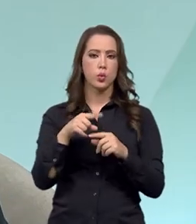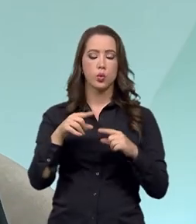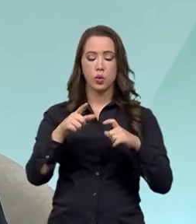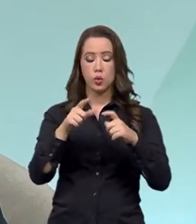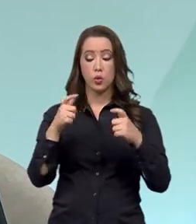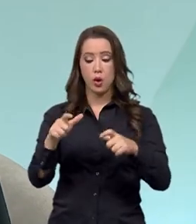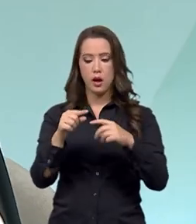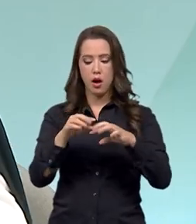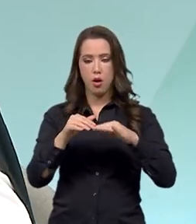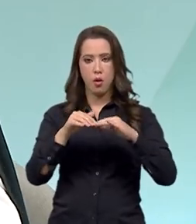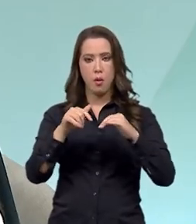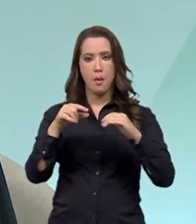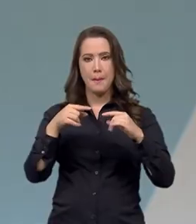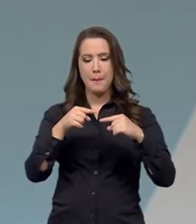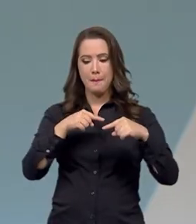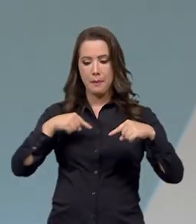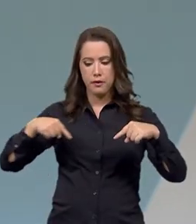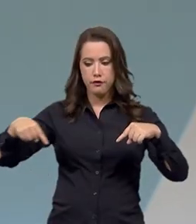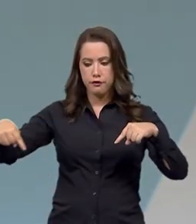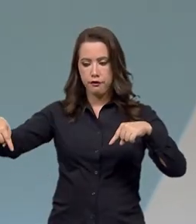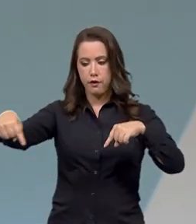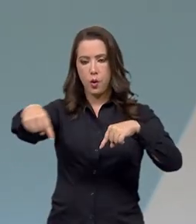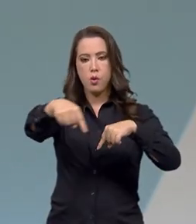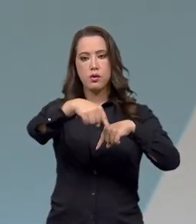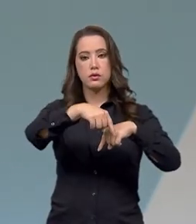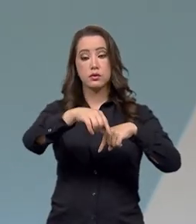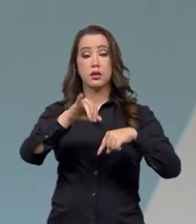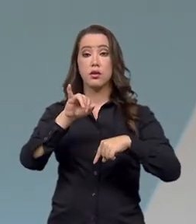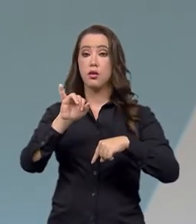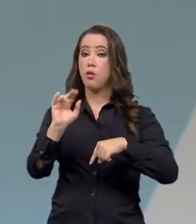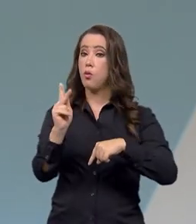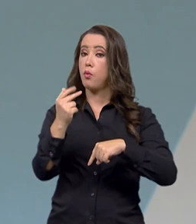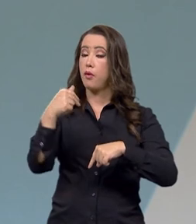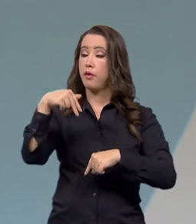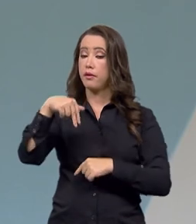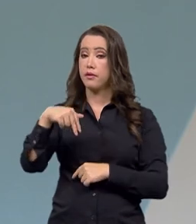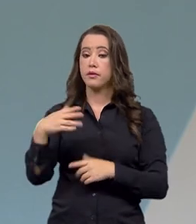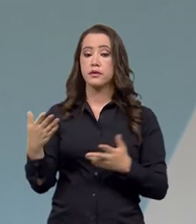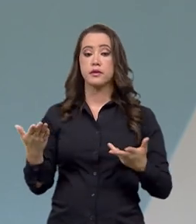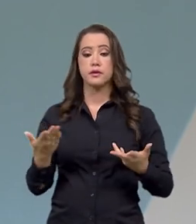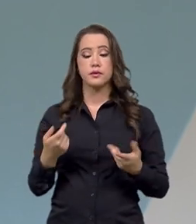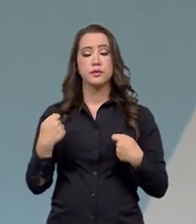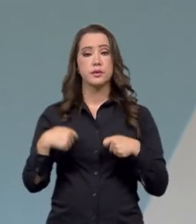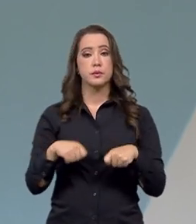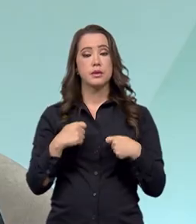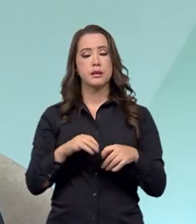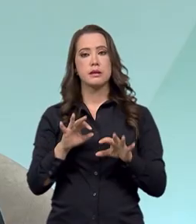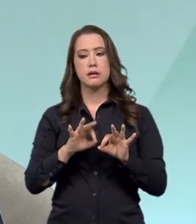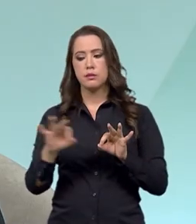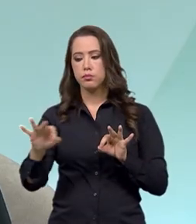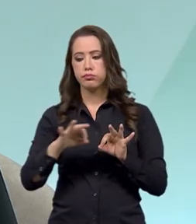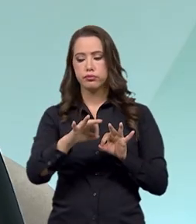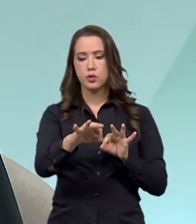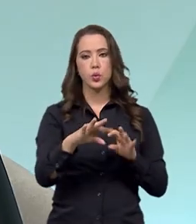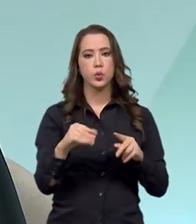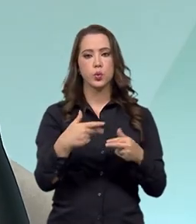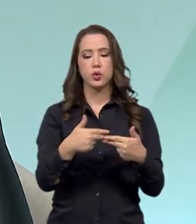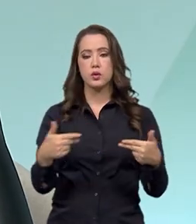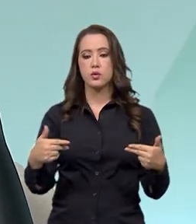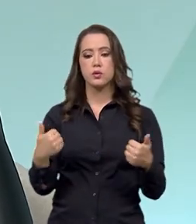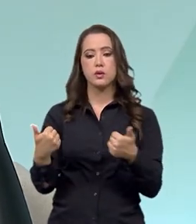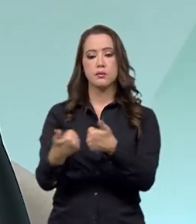centro histórico, o entorno, A gente, o IFAM faz uma delimitação ali e todos